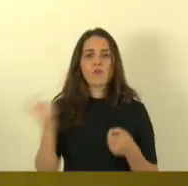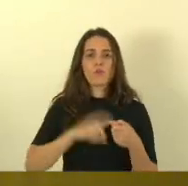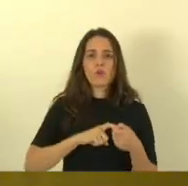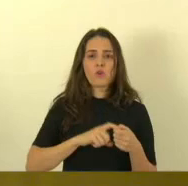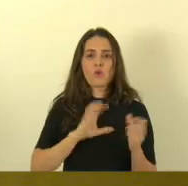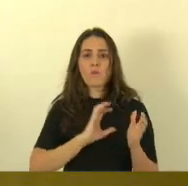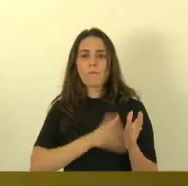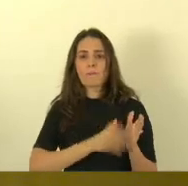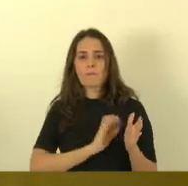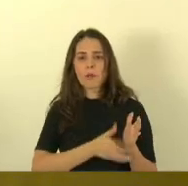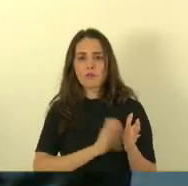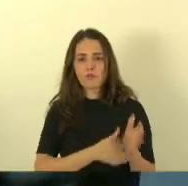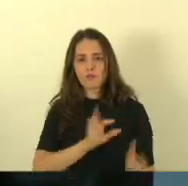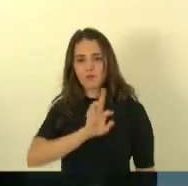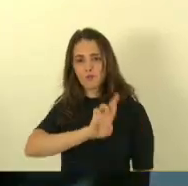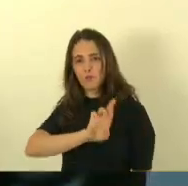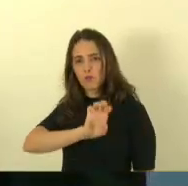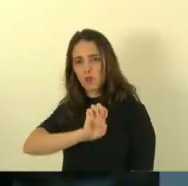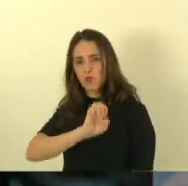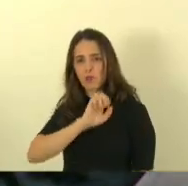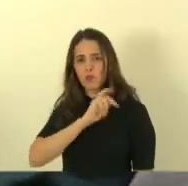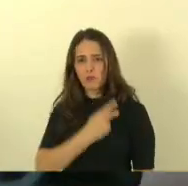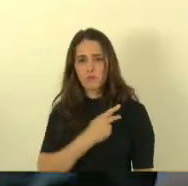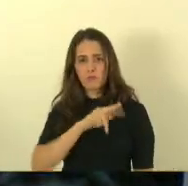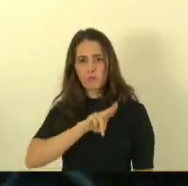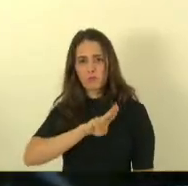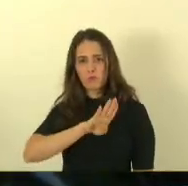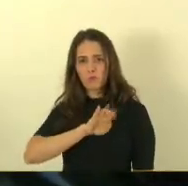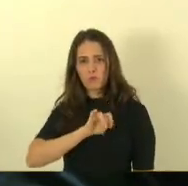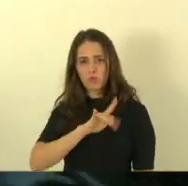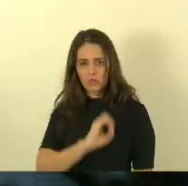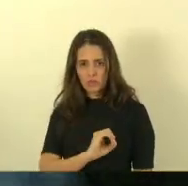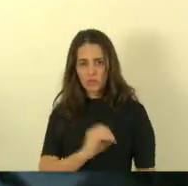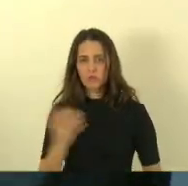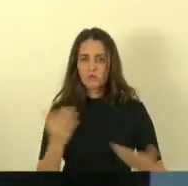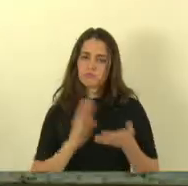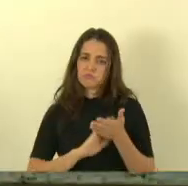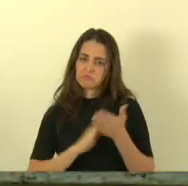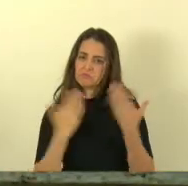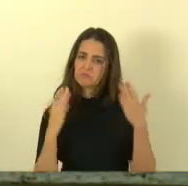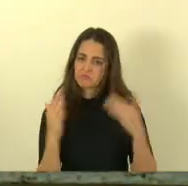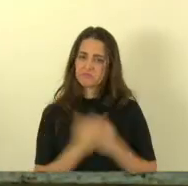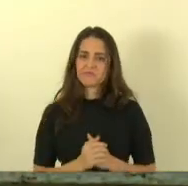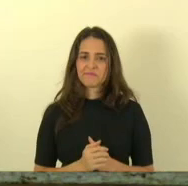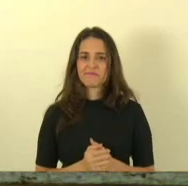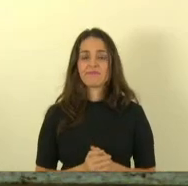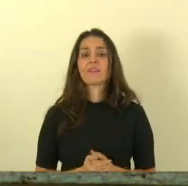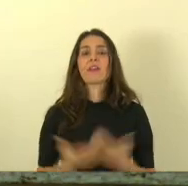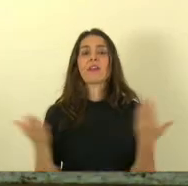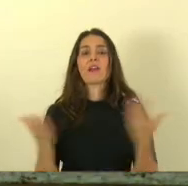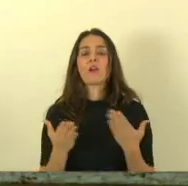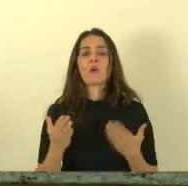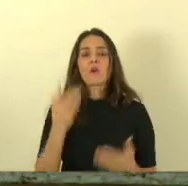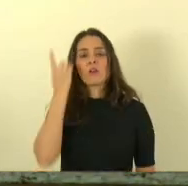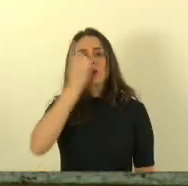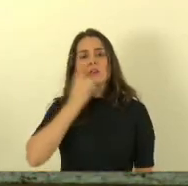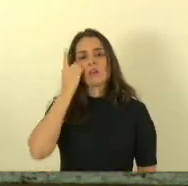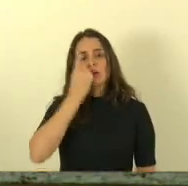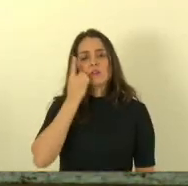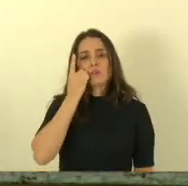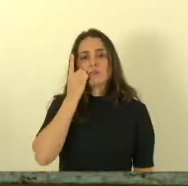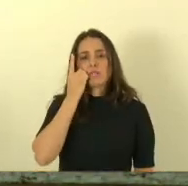republicanos, e a gente está dando aqui as nossas saudações. Muito obrigado, presidente. Muito obrigado, deputado Alcântaro Filho. Com a palavra o deputado Mazinho dos Anjos.